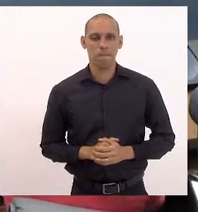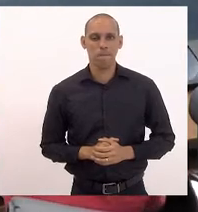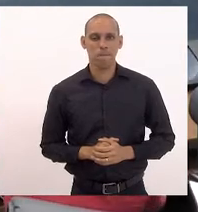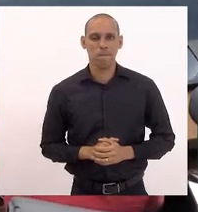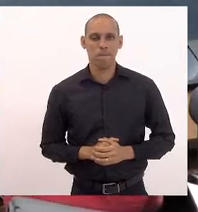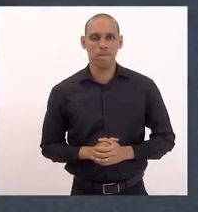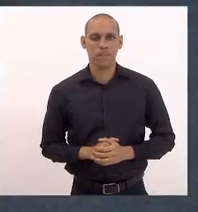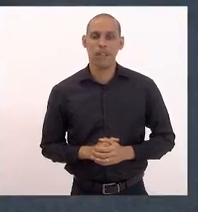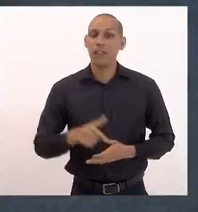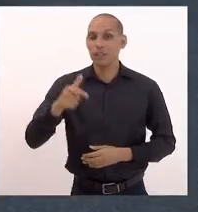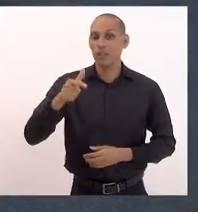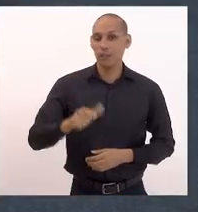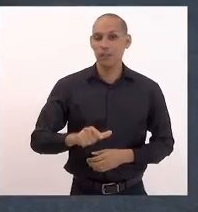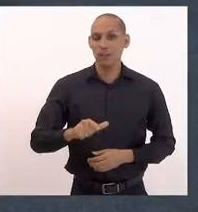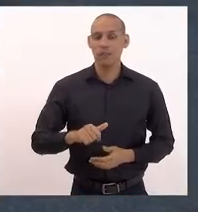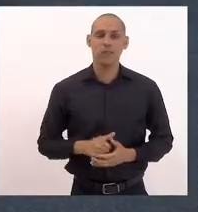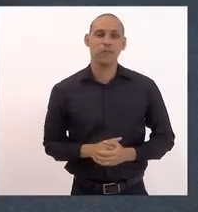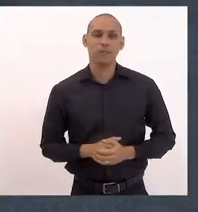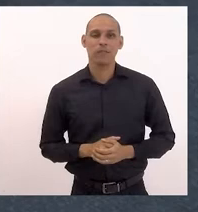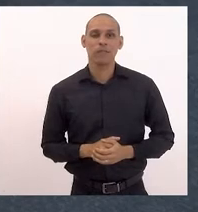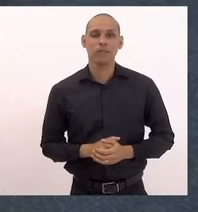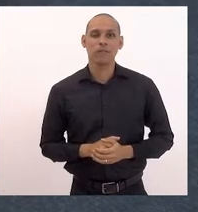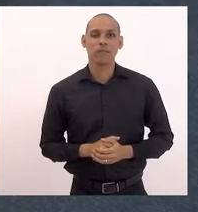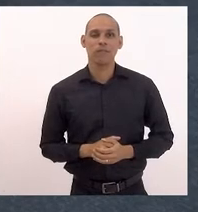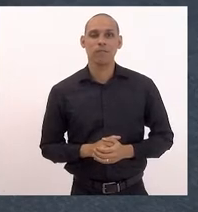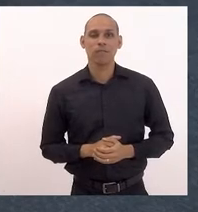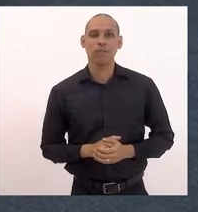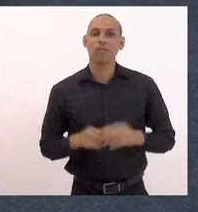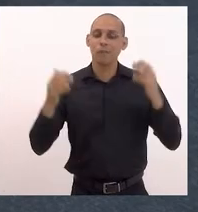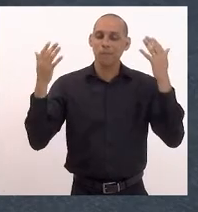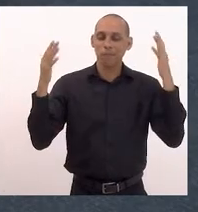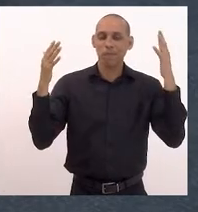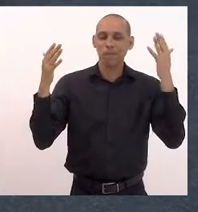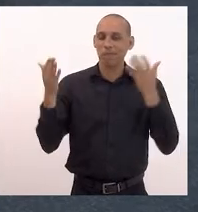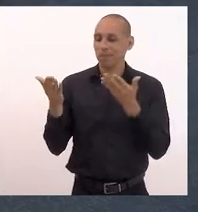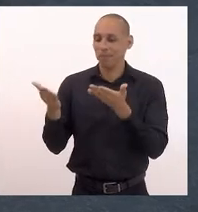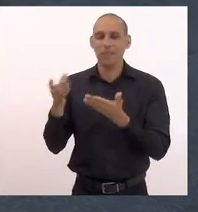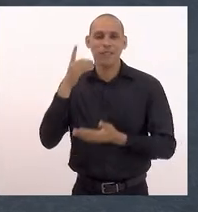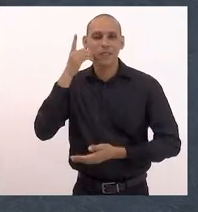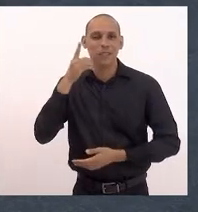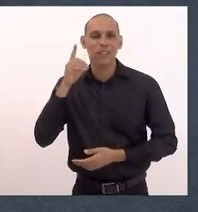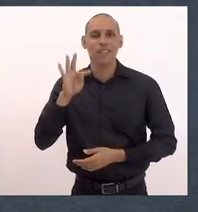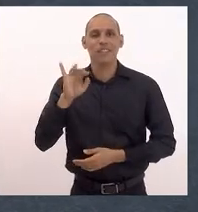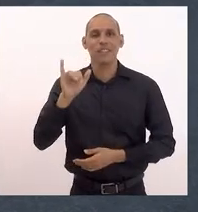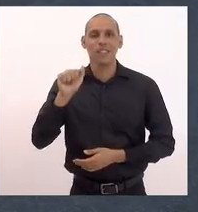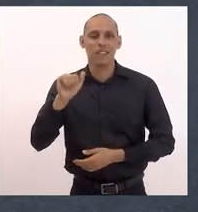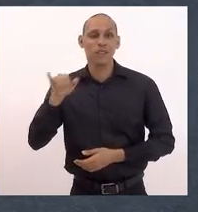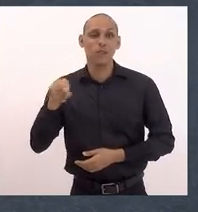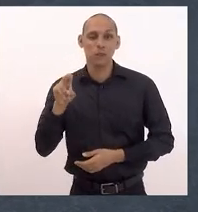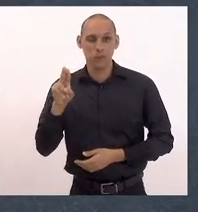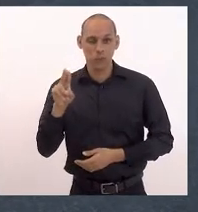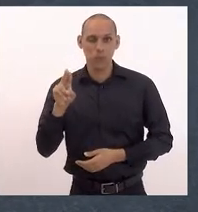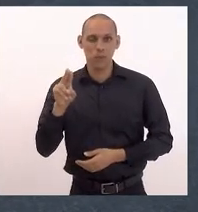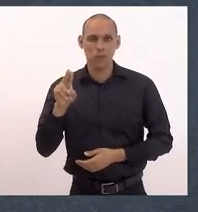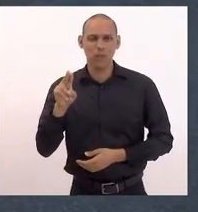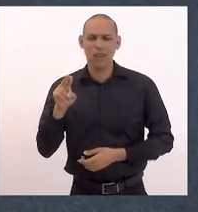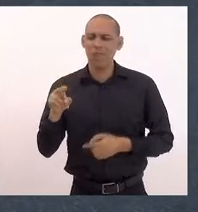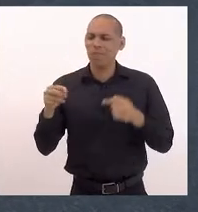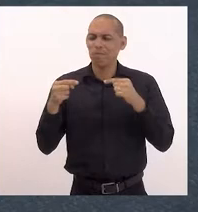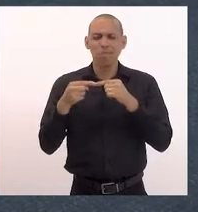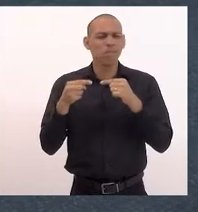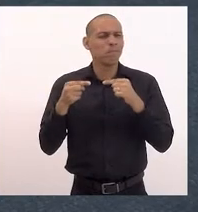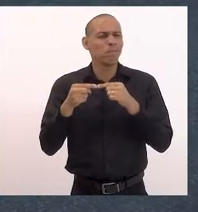Mais uma vez aqui, registrar nossos aplausos à deputada Tia Ju, dizer da pertinência e da